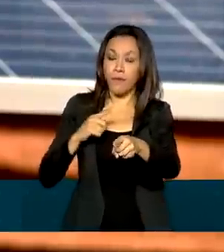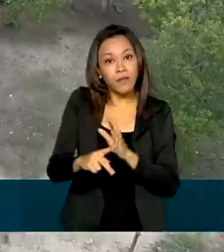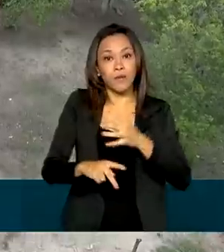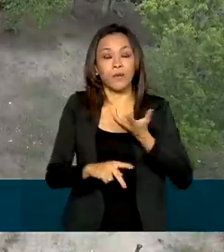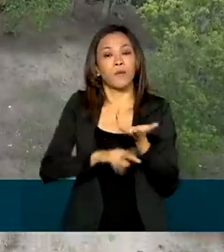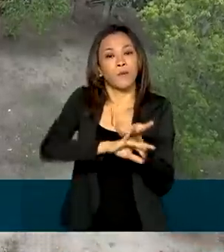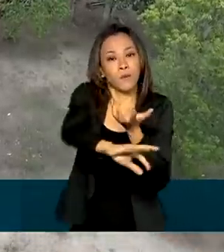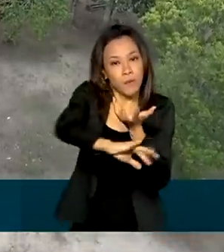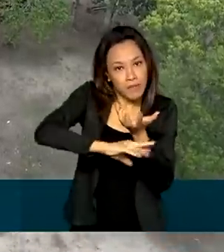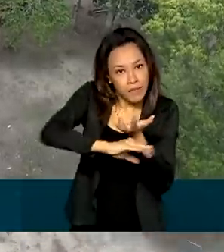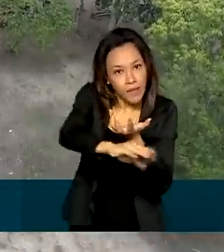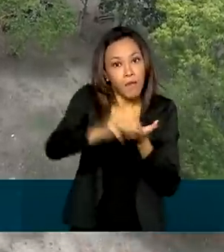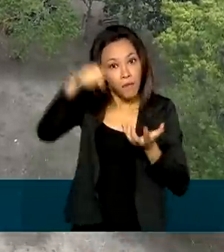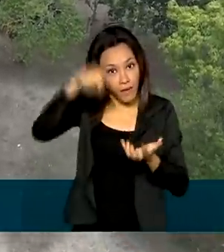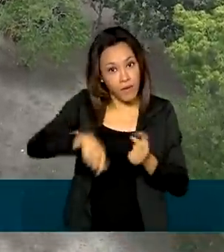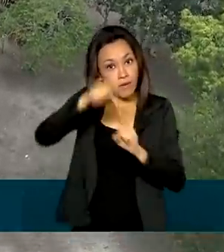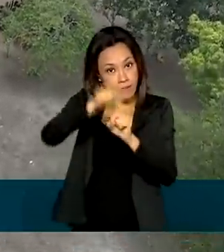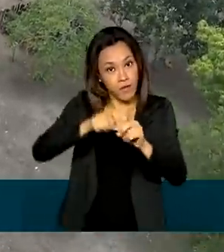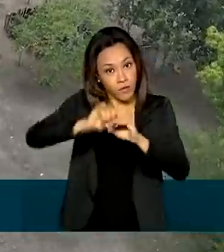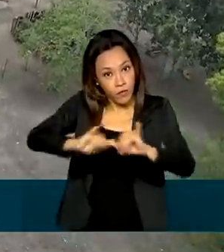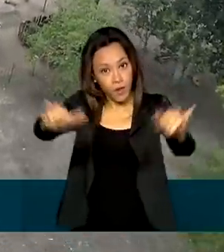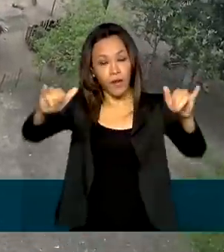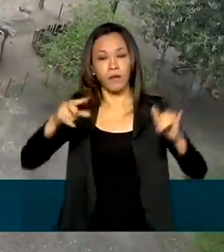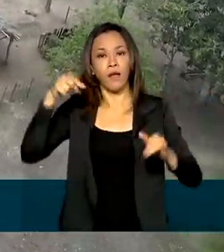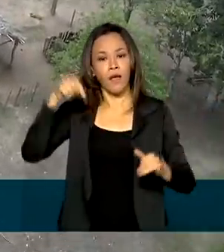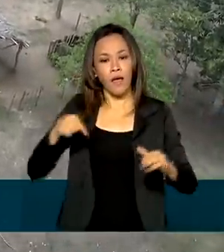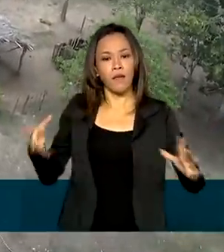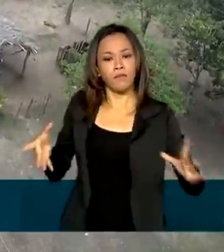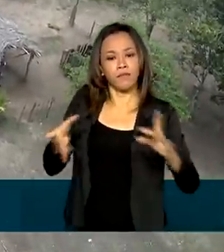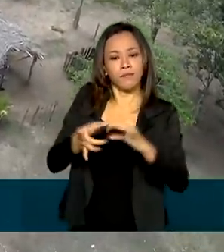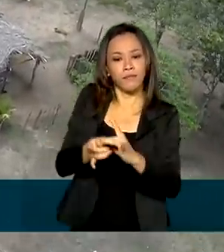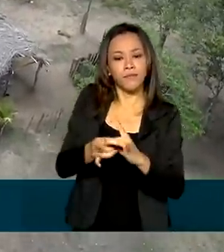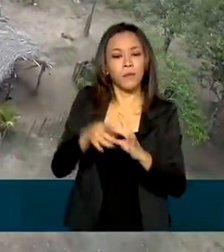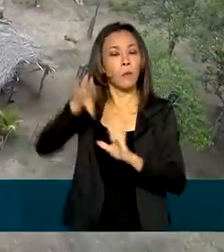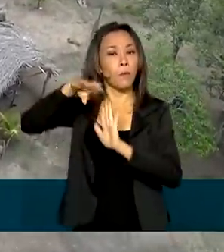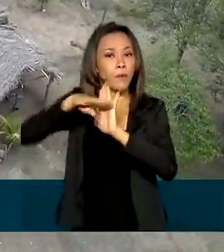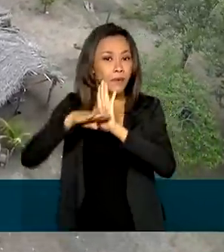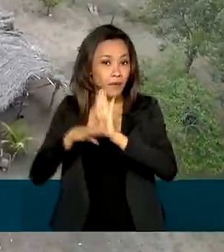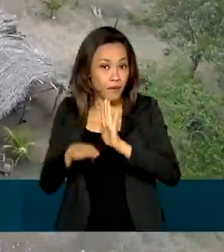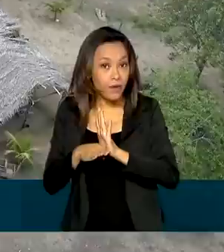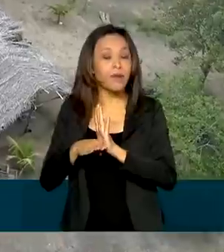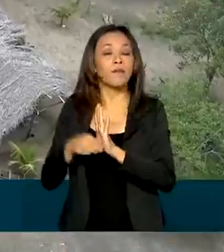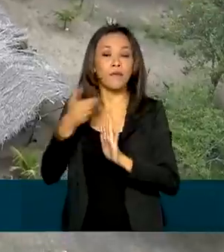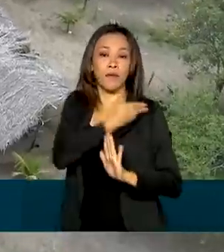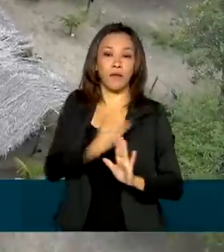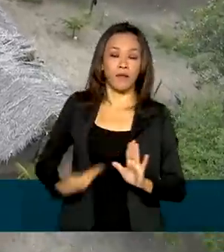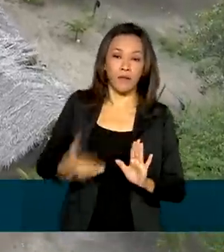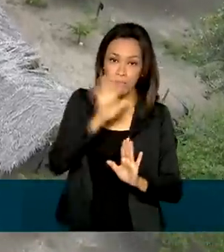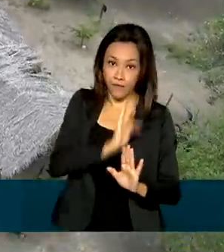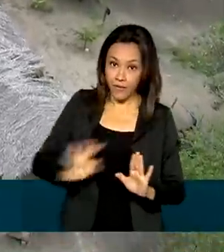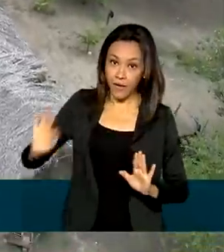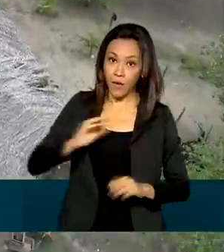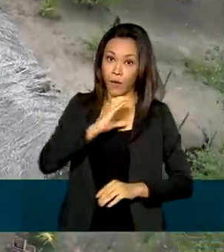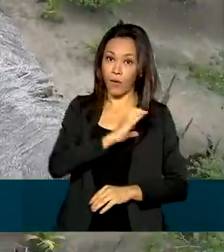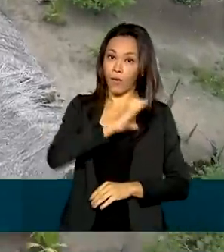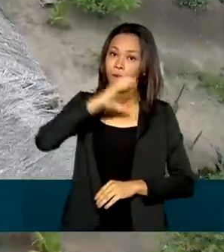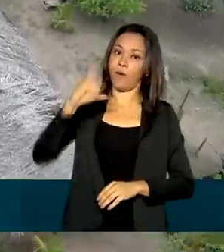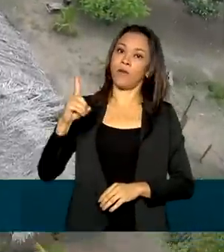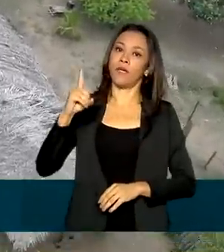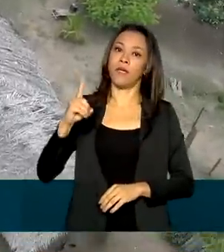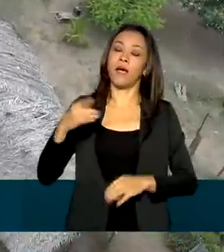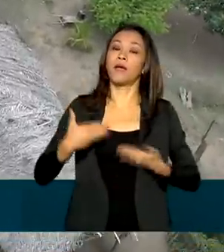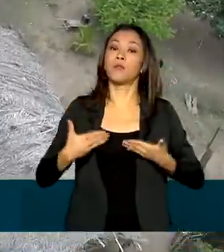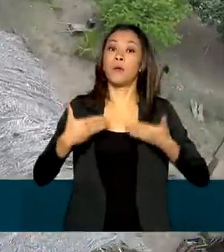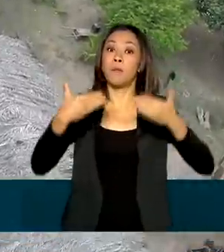Ilumina Pantanal. A ação faz parte do Programa de Eletrificação Rural do Governo Federal, coordenado pelo Ministério de